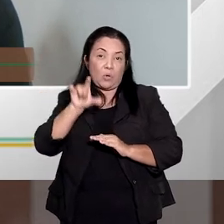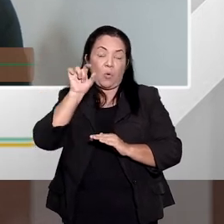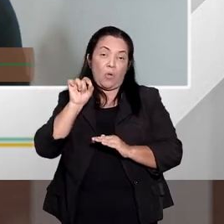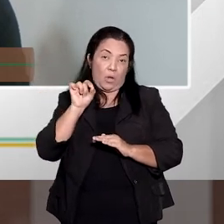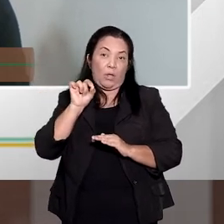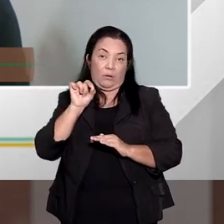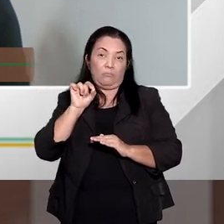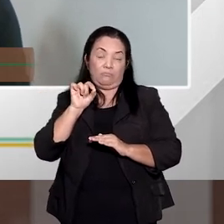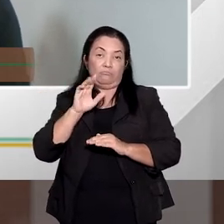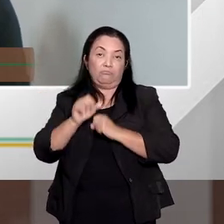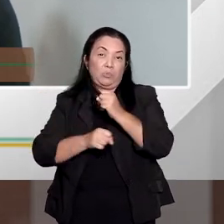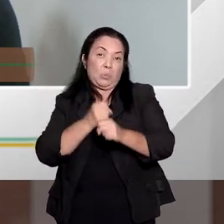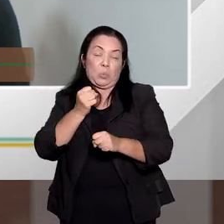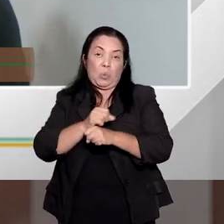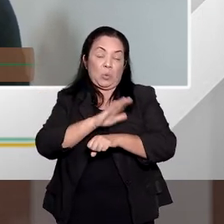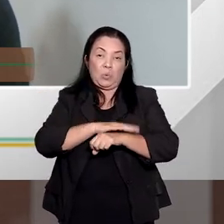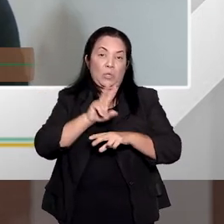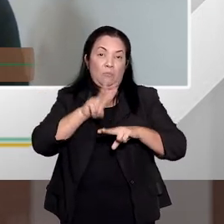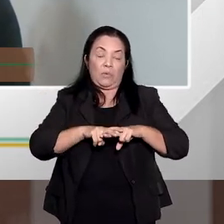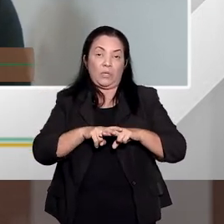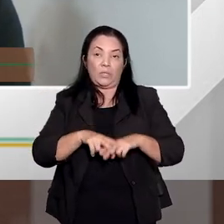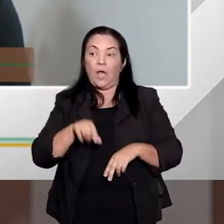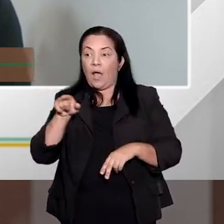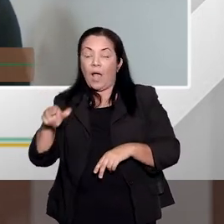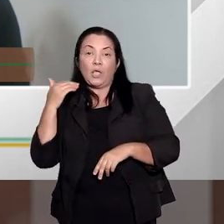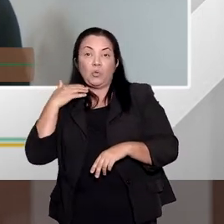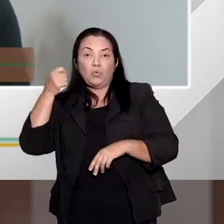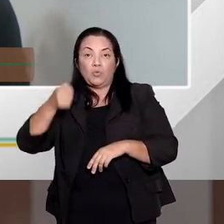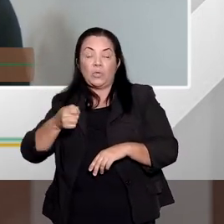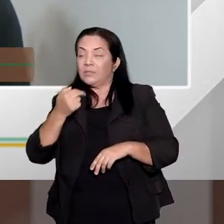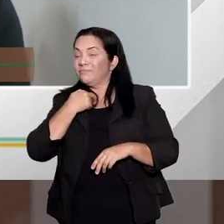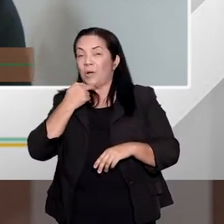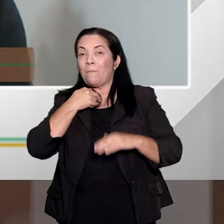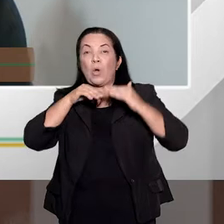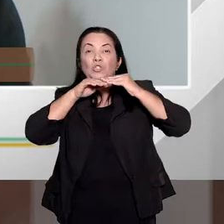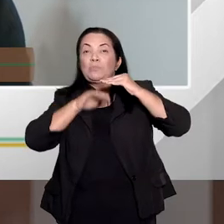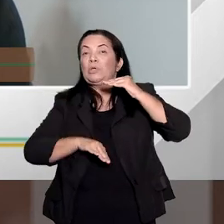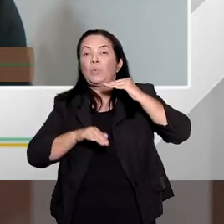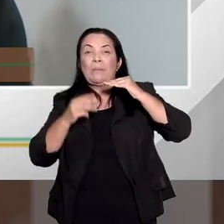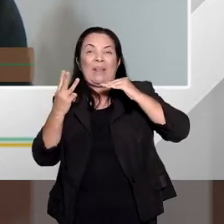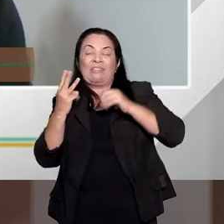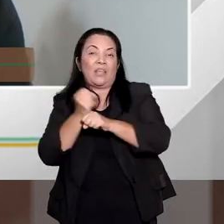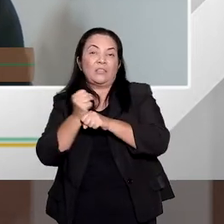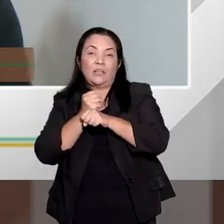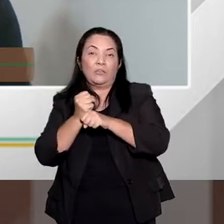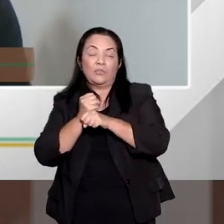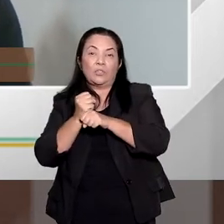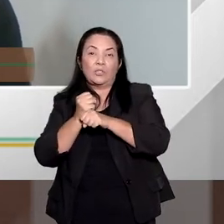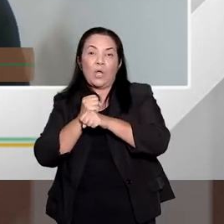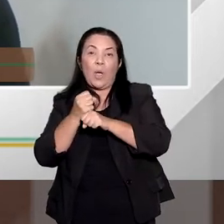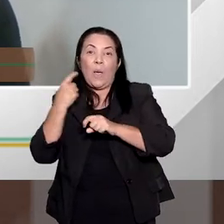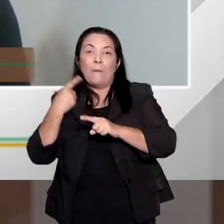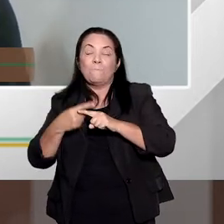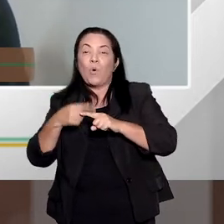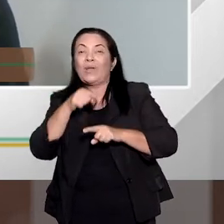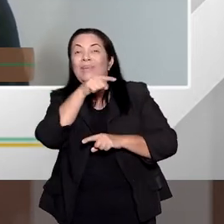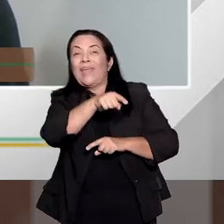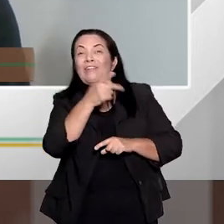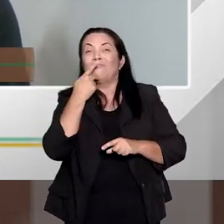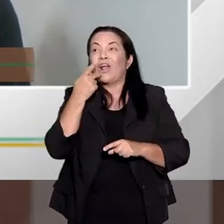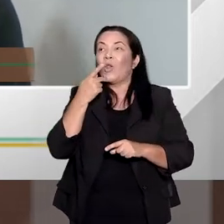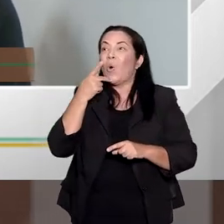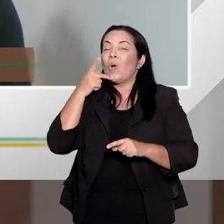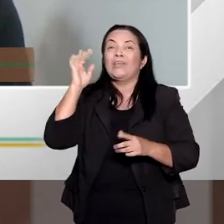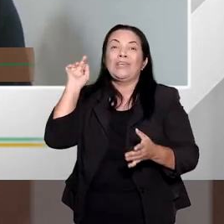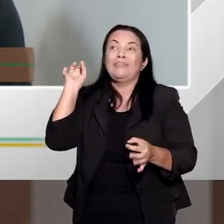Então, o juiz, ele não pode, por exemplo, abaixar a pena, não pode fixar a pena em três, três anos e meio, porque o mínimo para o roubo já é